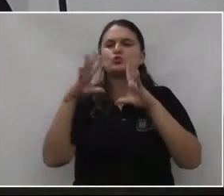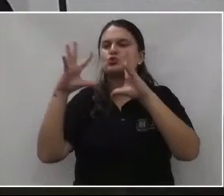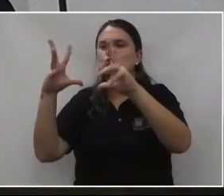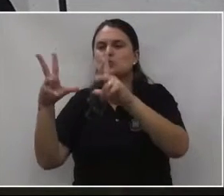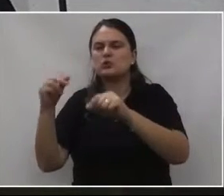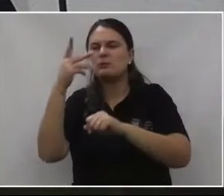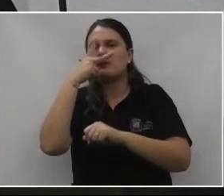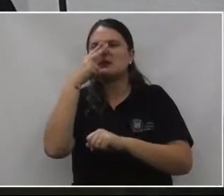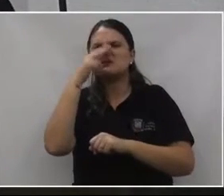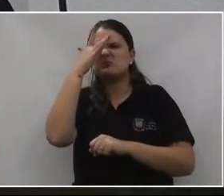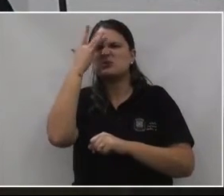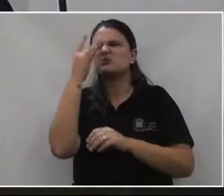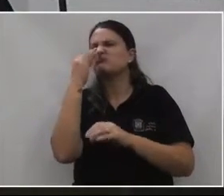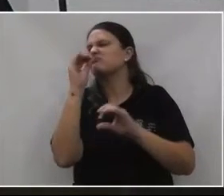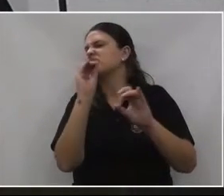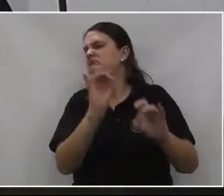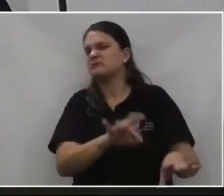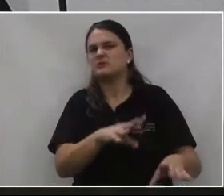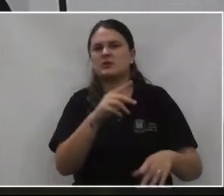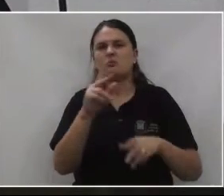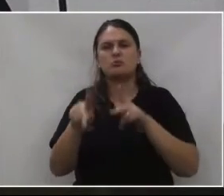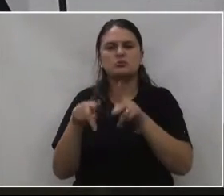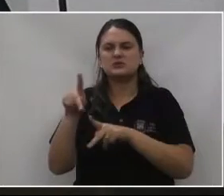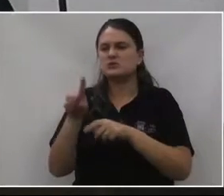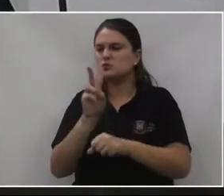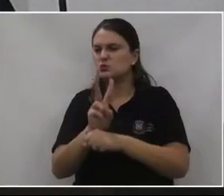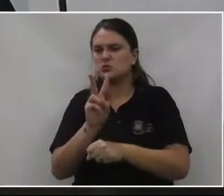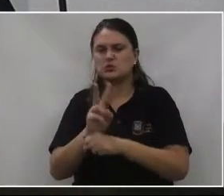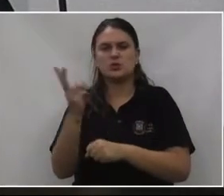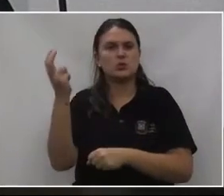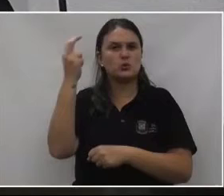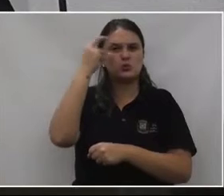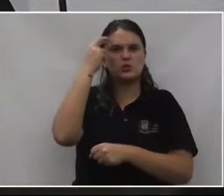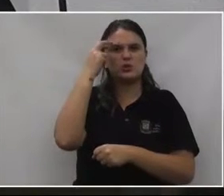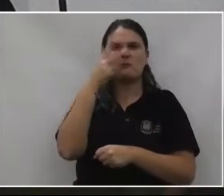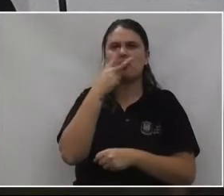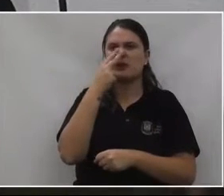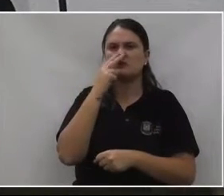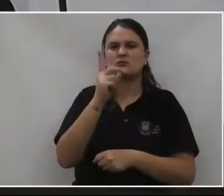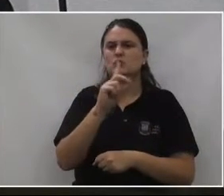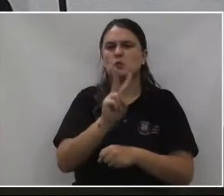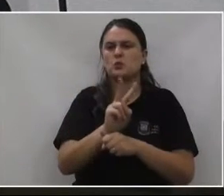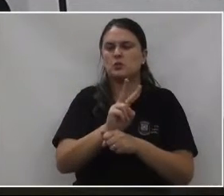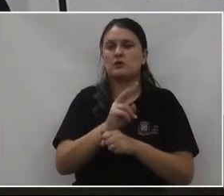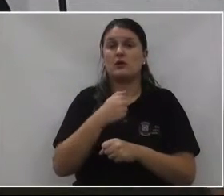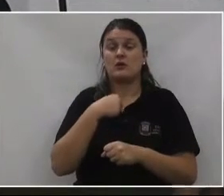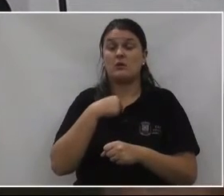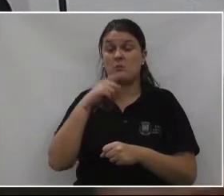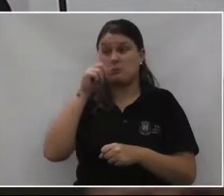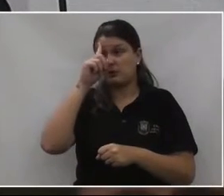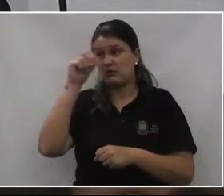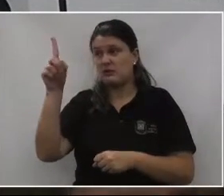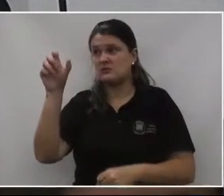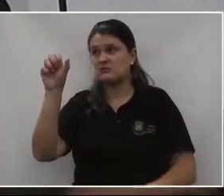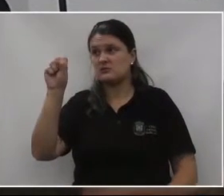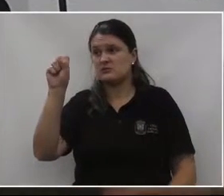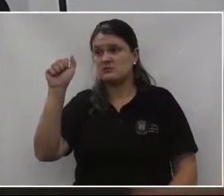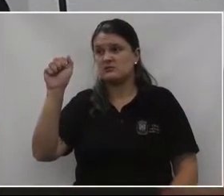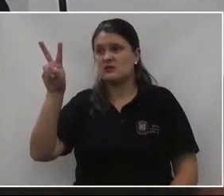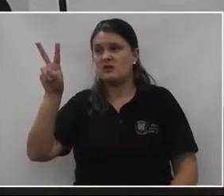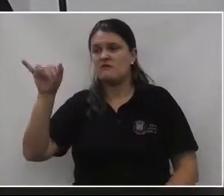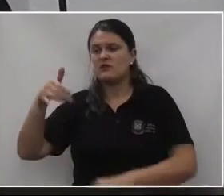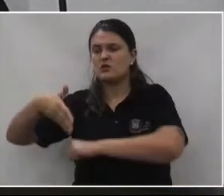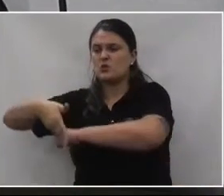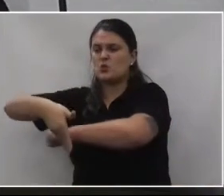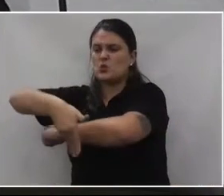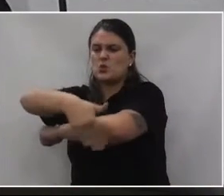abandonado, a população também não cuida da cultura de União do Vitória, eu acho. Hoje mesmo, acho que eu mandei para o SAVE, daquela esquina lá, o